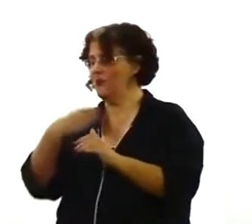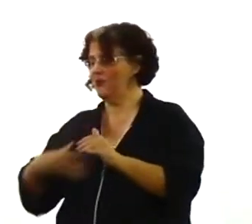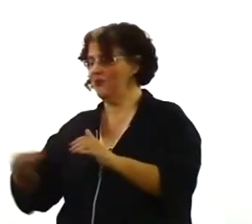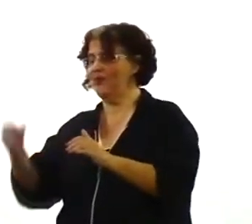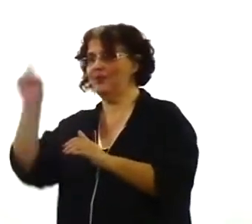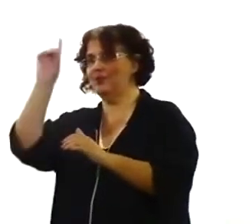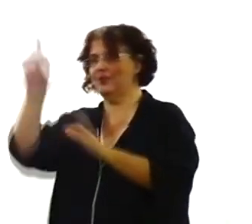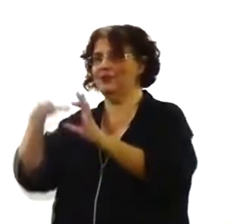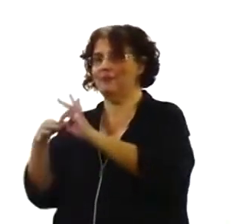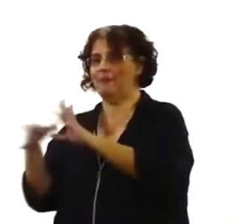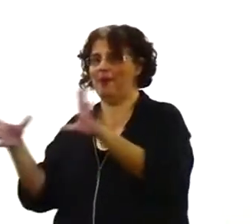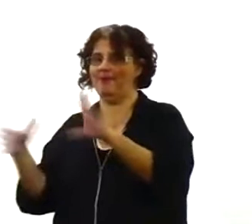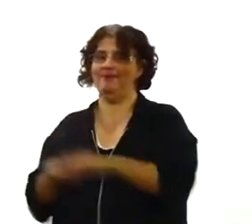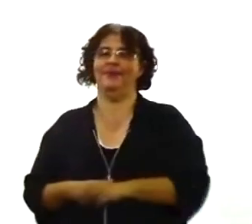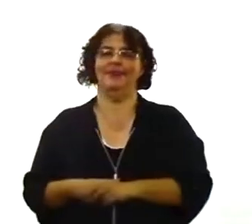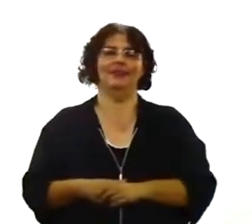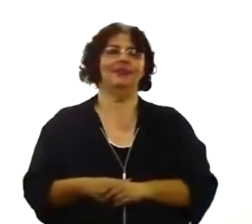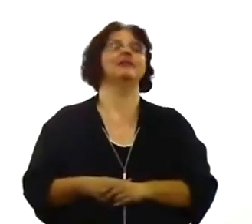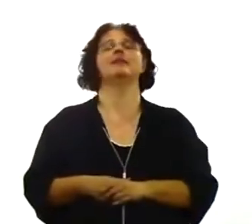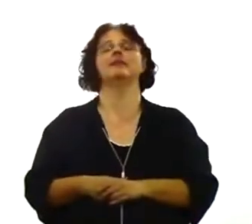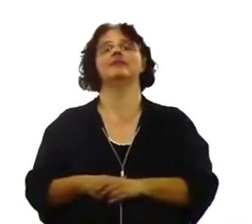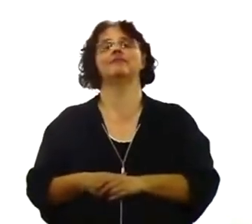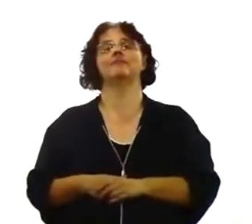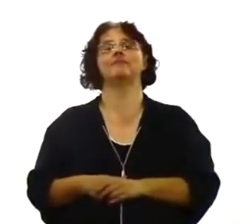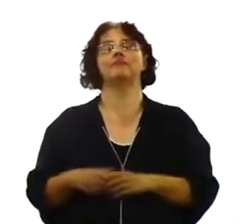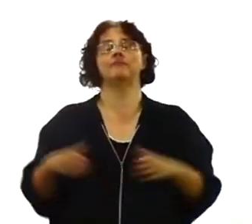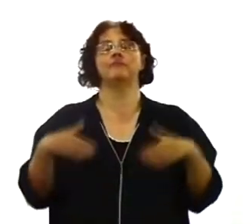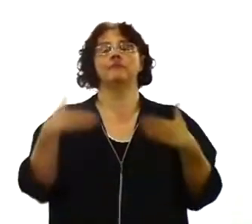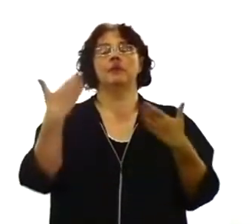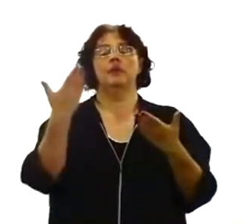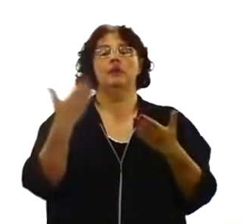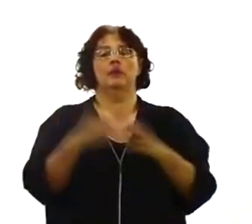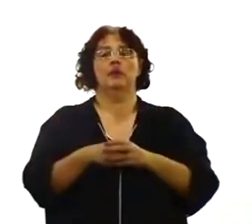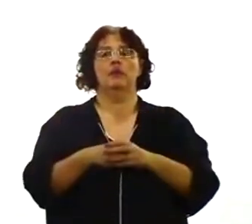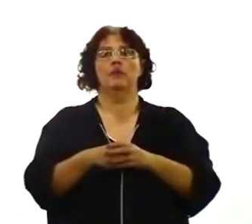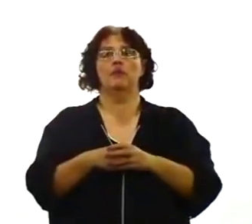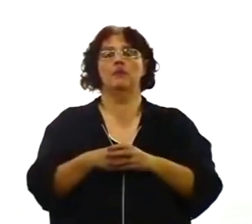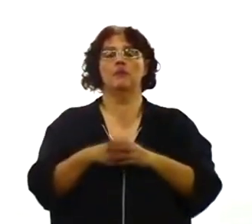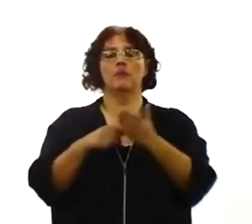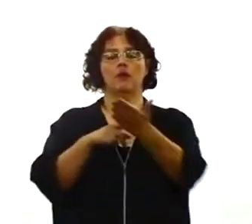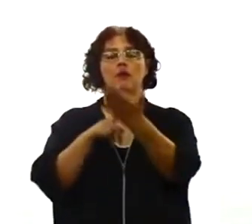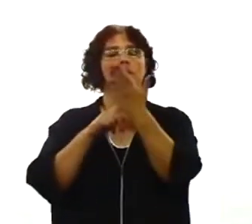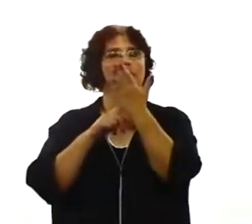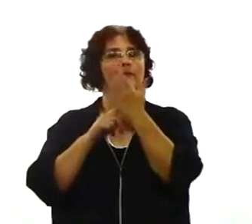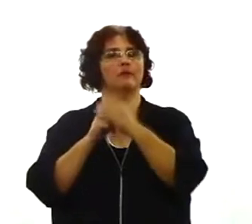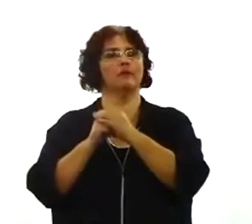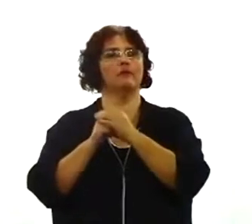Qual é a evidência de que essa tarefa foi cumprida ou está sendo cumprida? É que o texto diz que